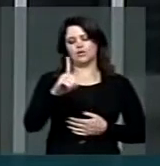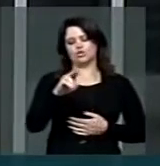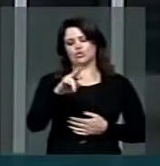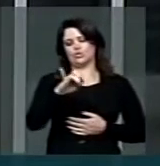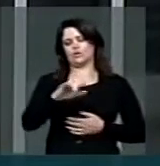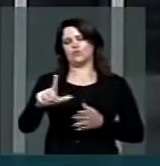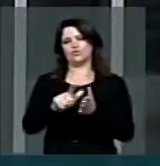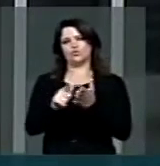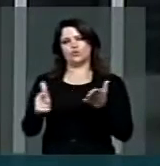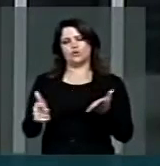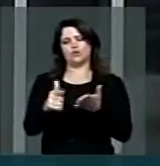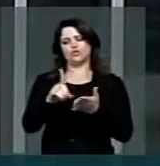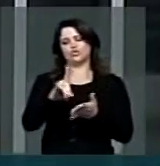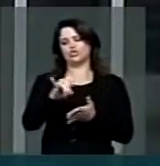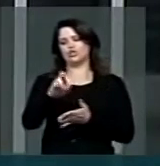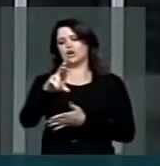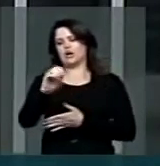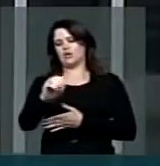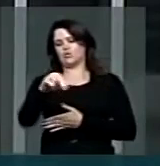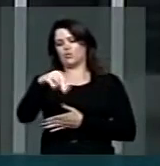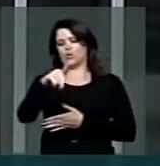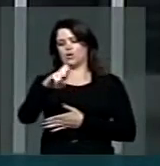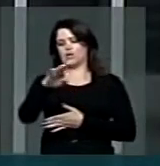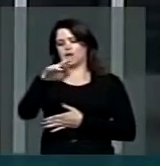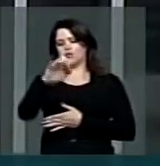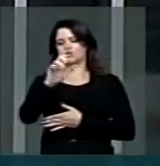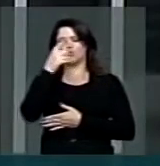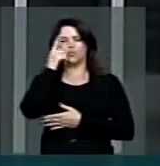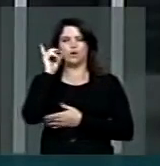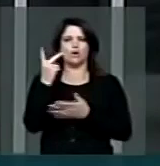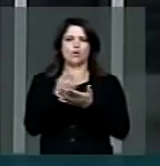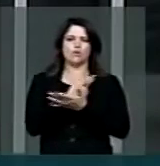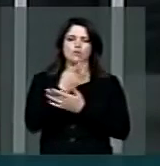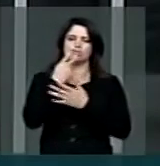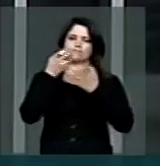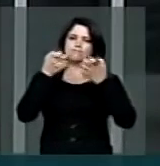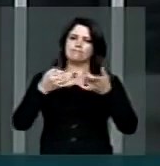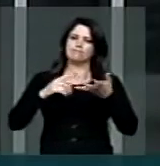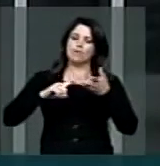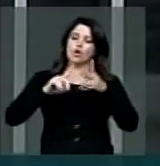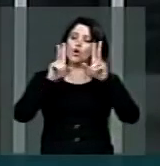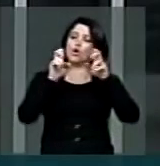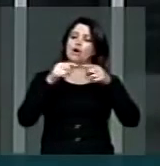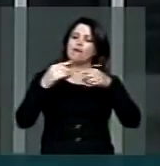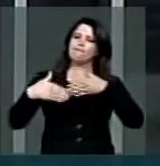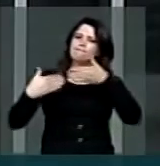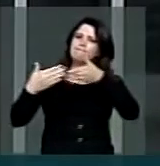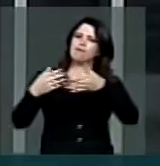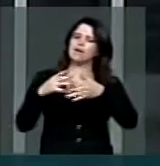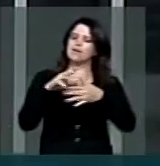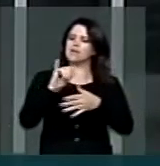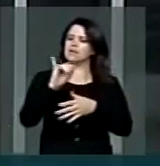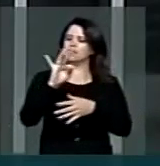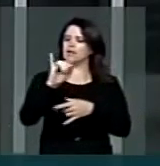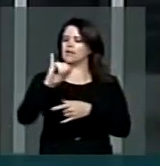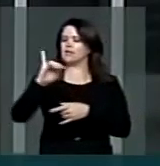do jornal Diário do Nordeste de ontem, em sua edição sobre o título Impulso para Itatáia,